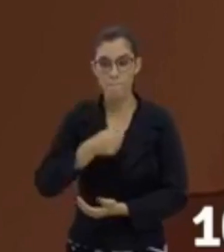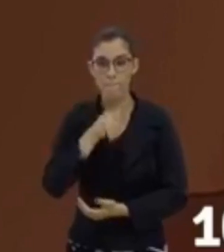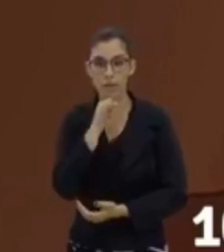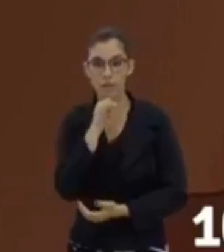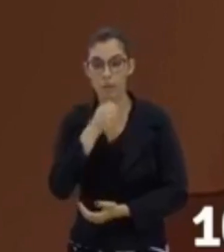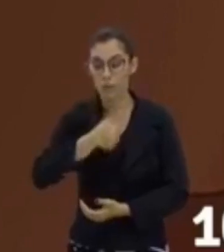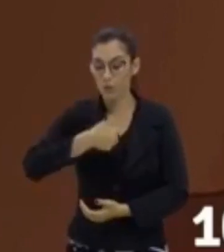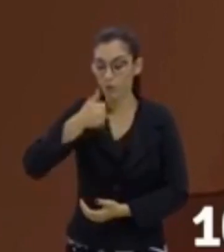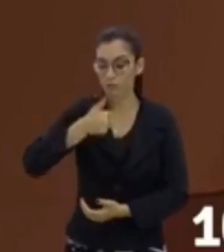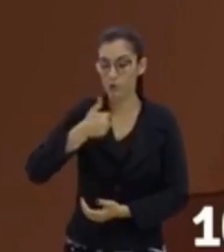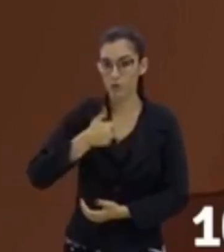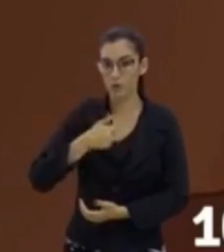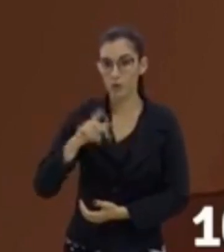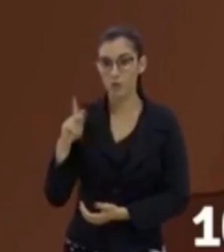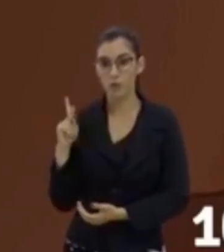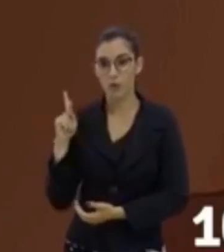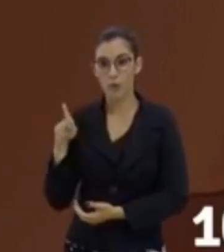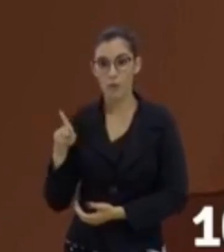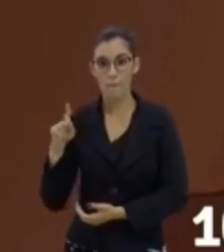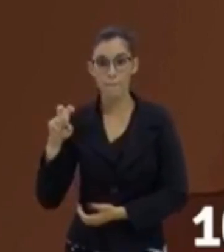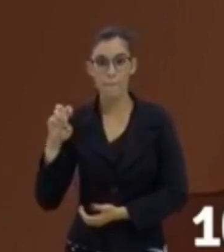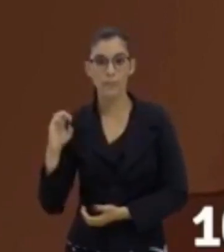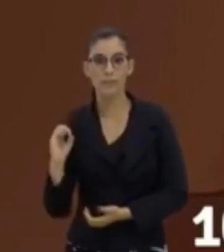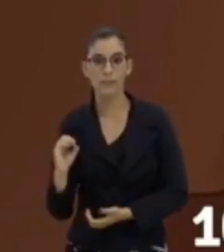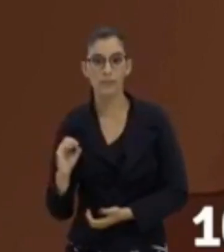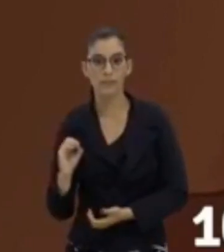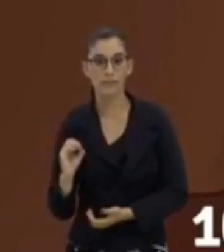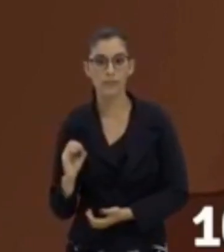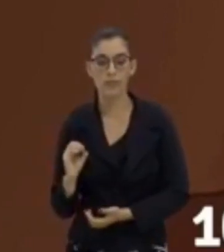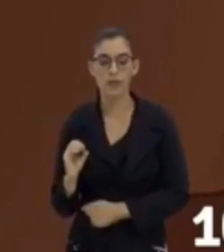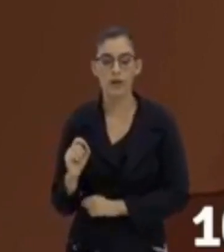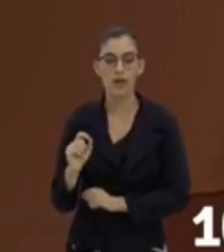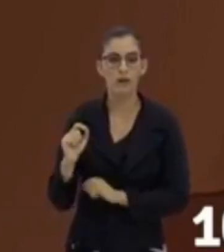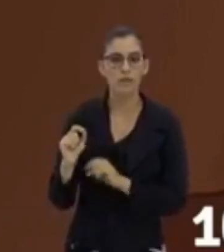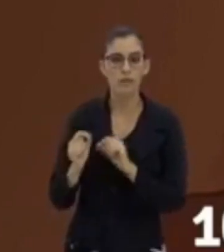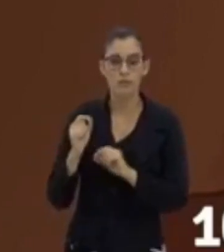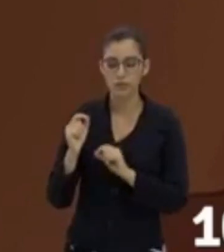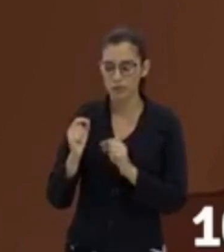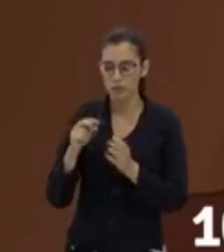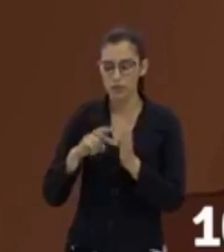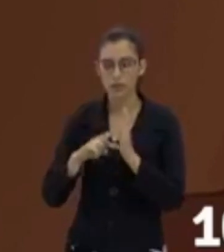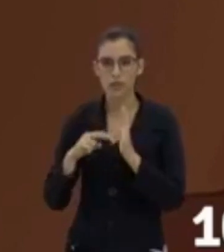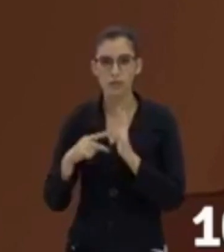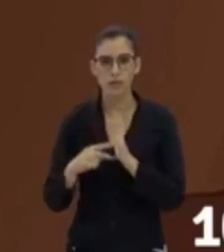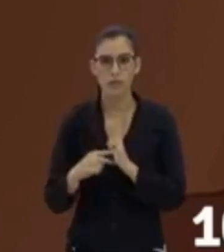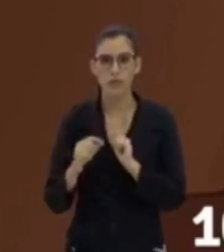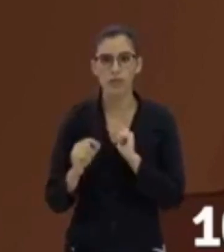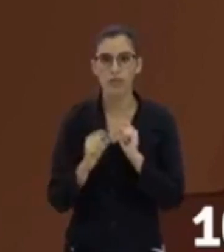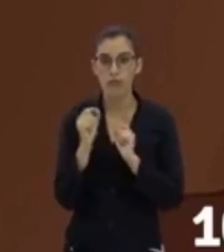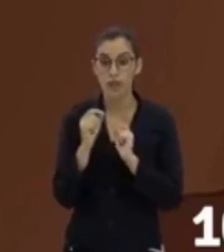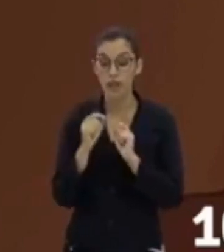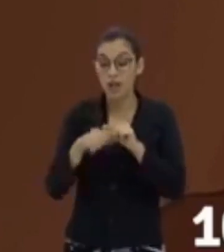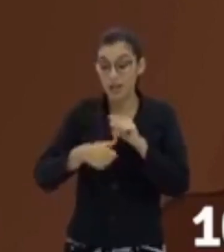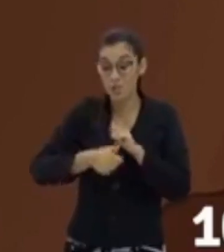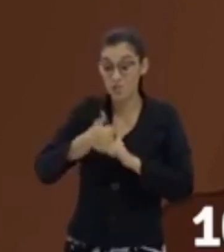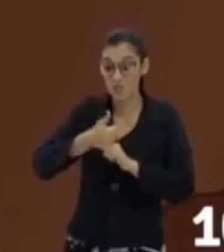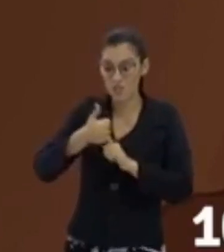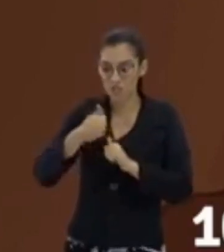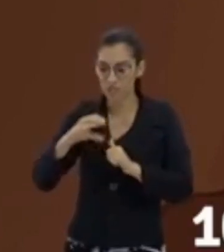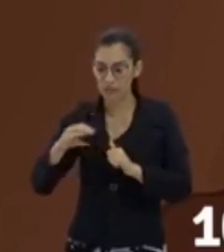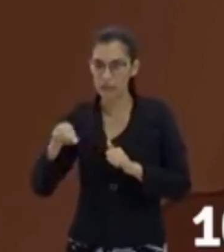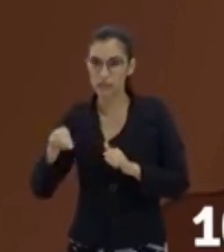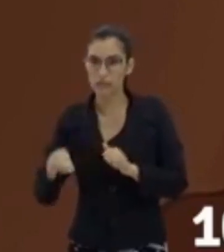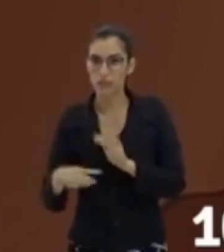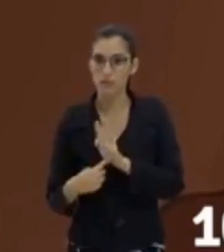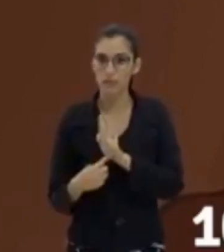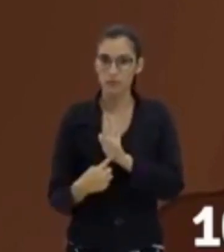significa que você está diante de um centímetro. Então, um para cinquenta. Se você tiver